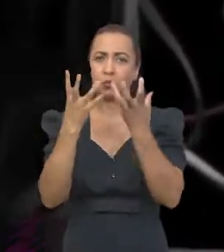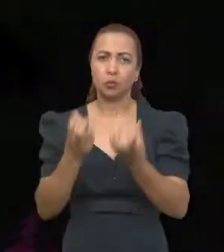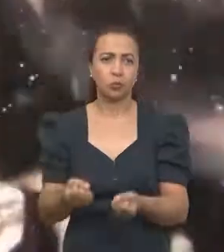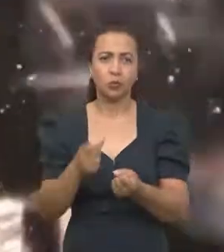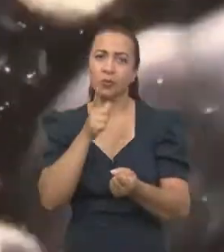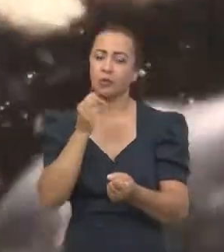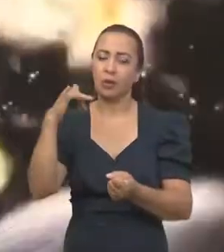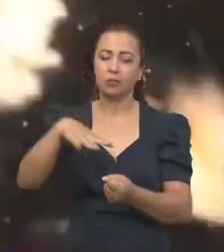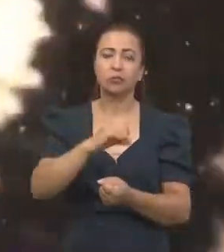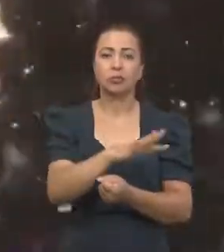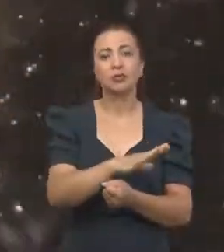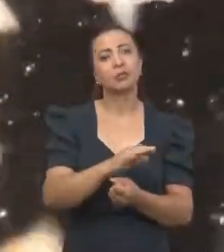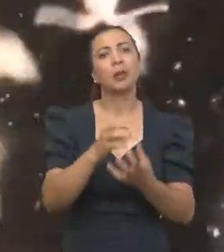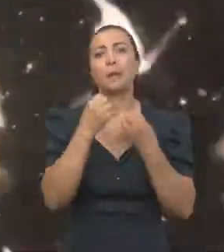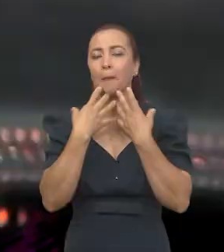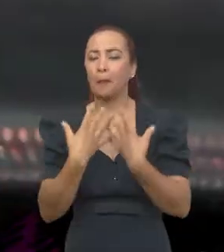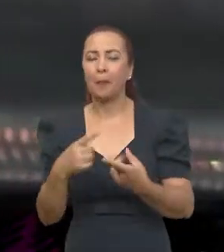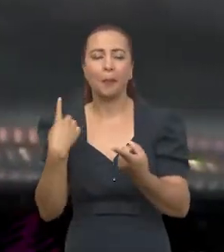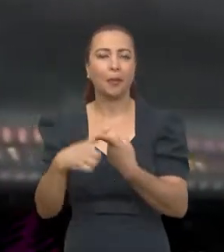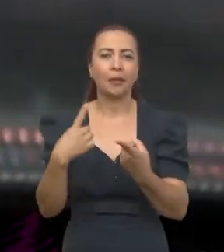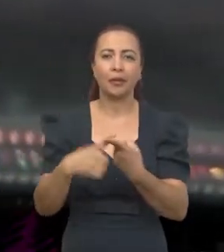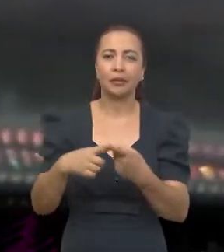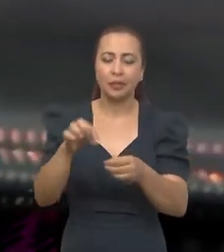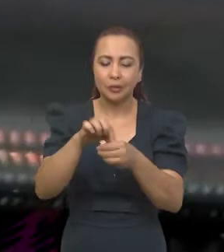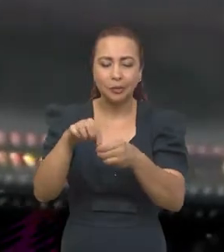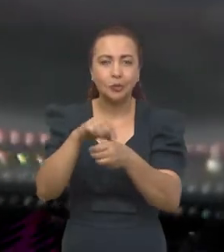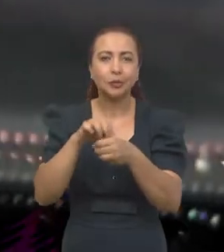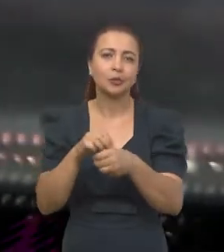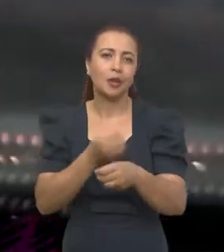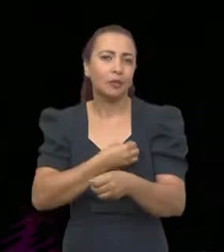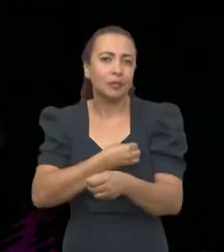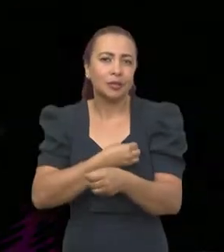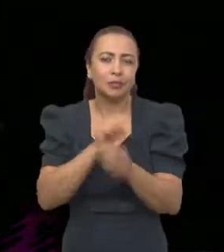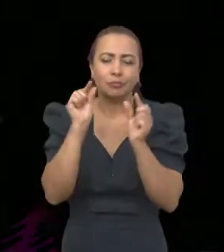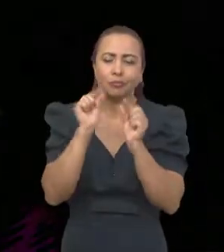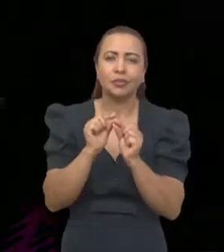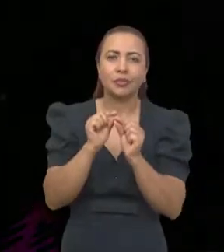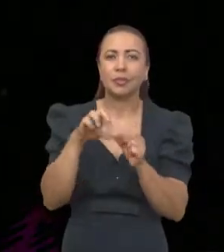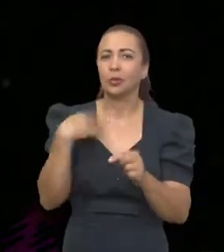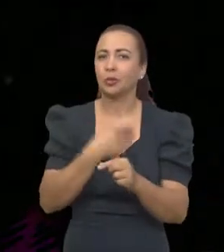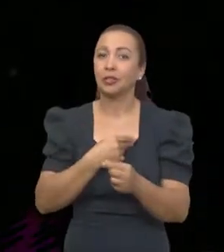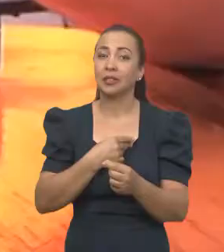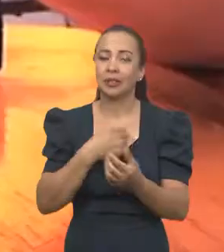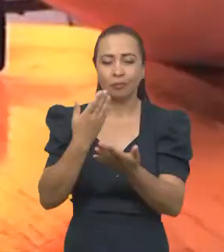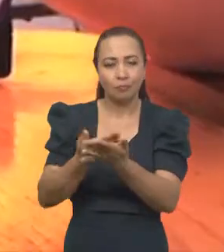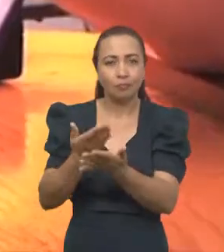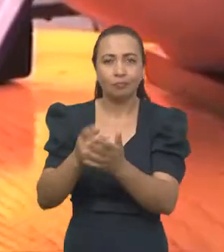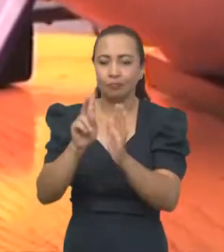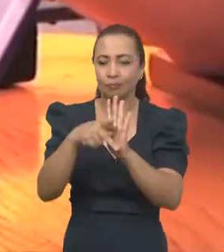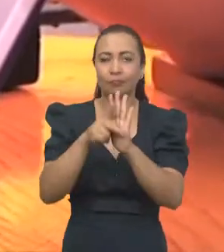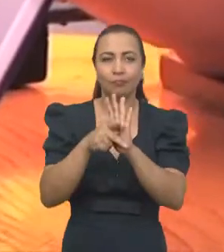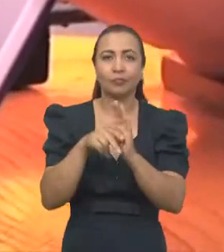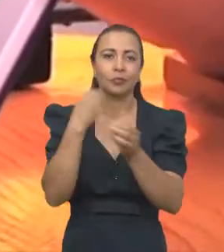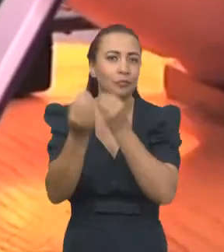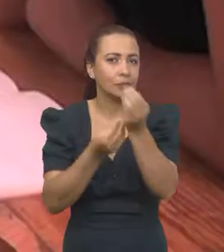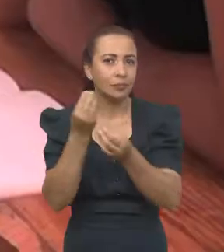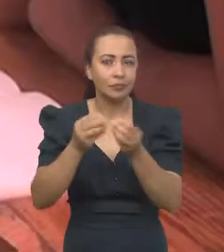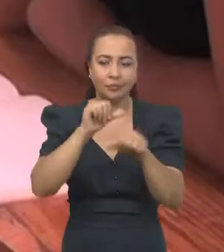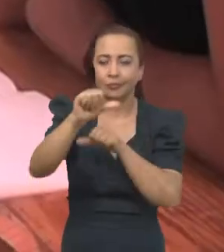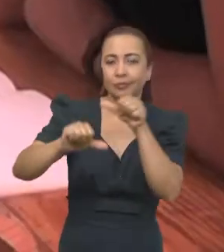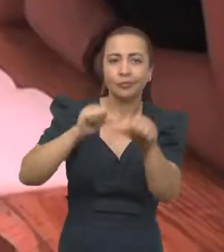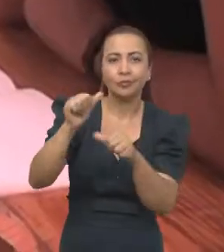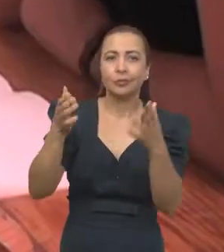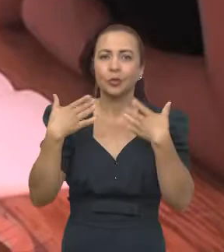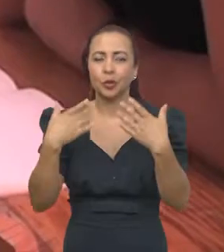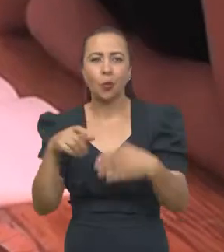absorvido pelos oceanos graças a esses micro-organismos. Então, gente está estudando aqui nesse projeto como é que as